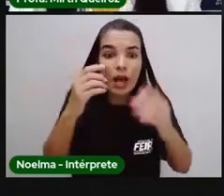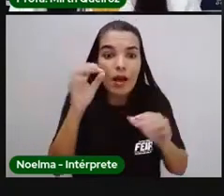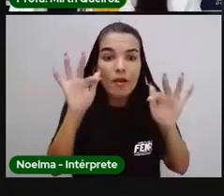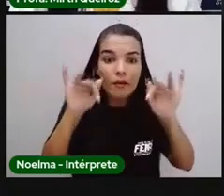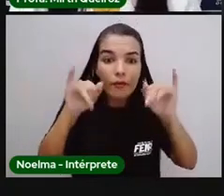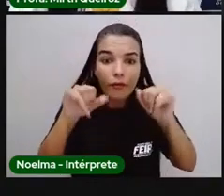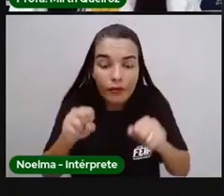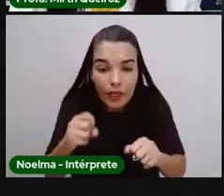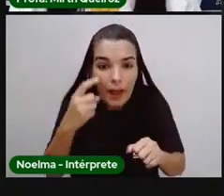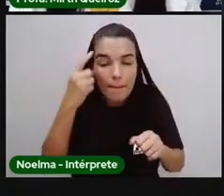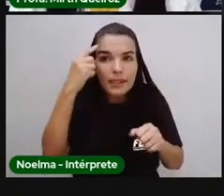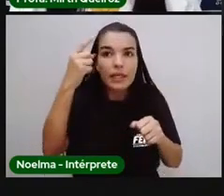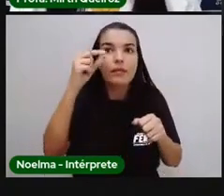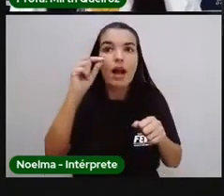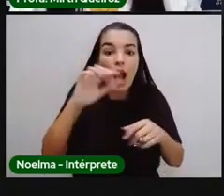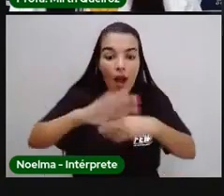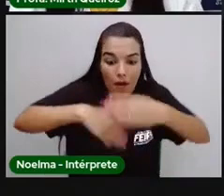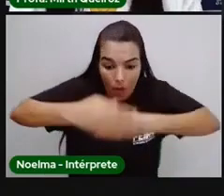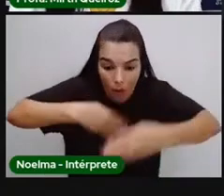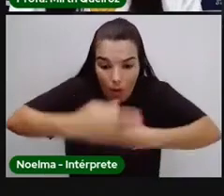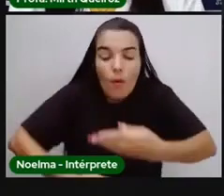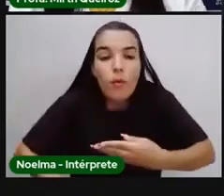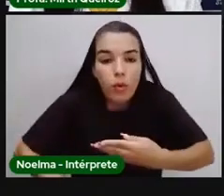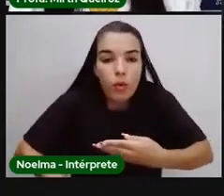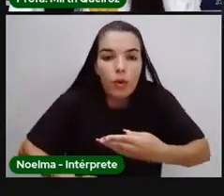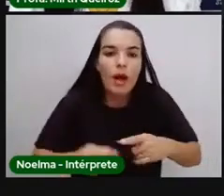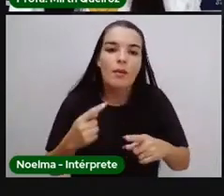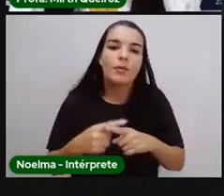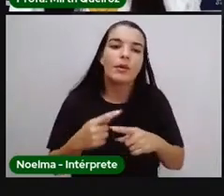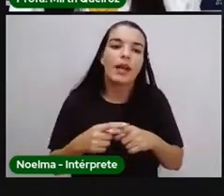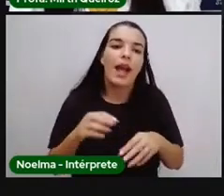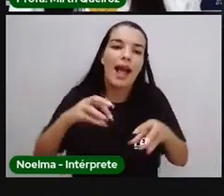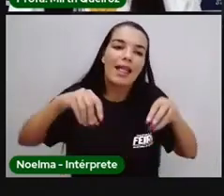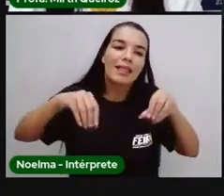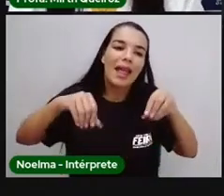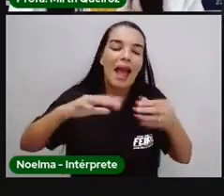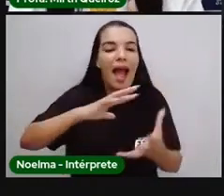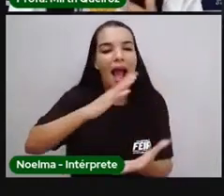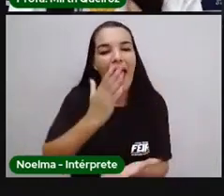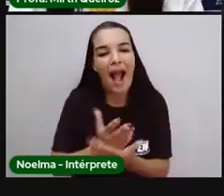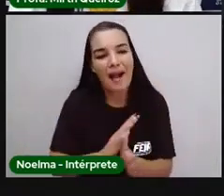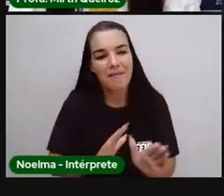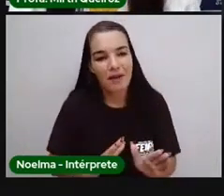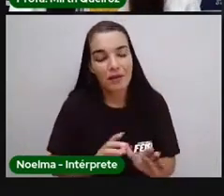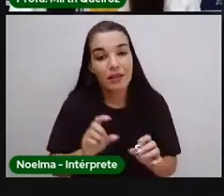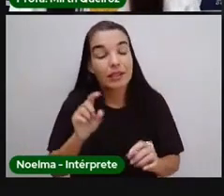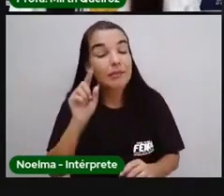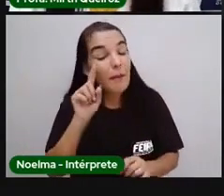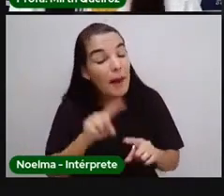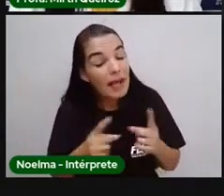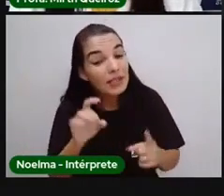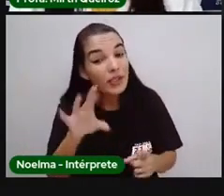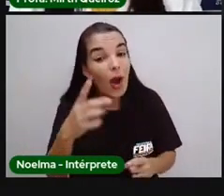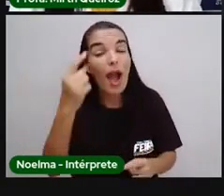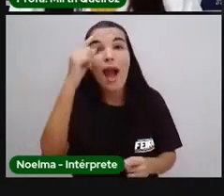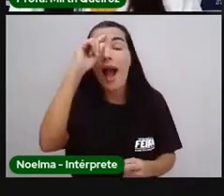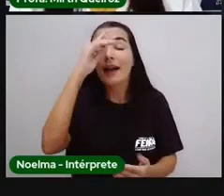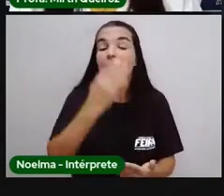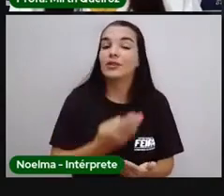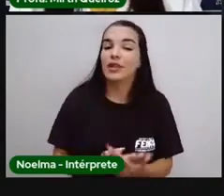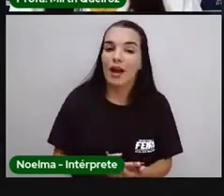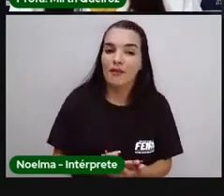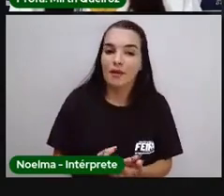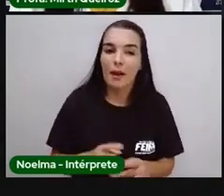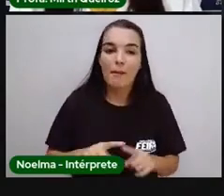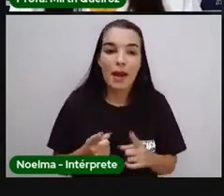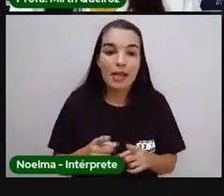poderiam cair no abismo, né? Porque a Terra acabava. Isso era o que eles acreditavam. E além disso,